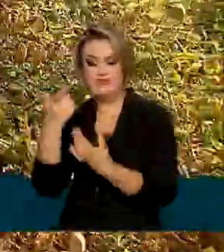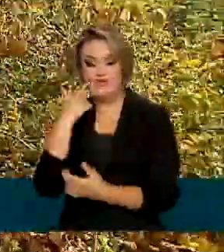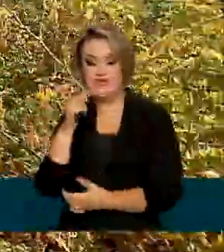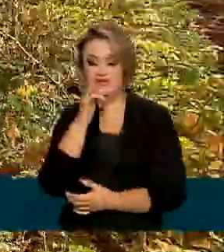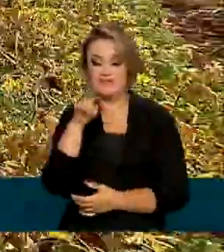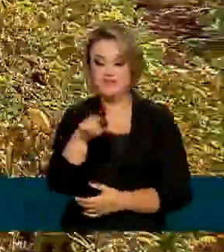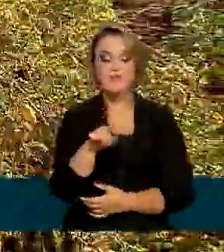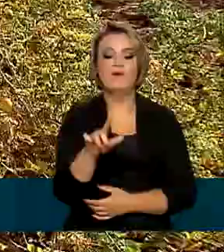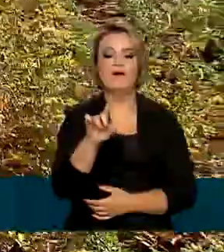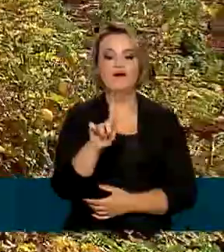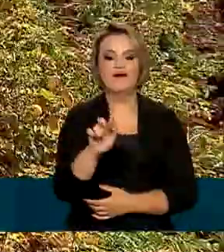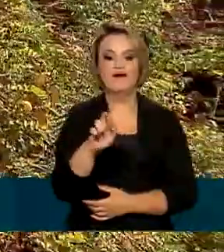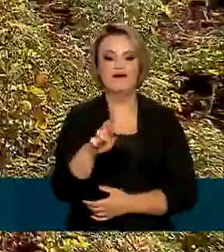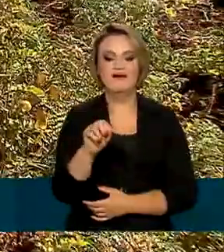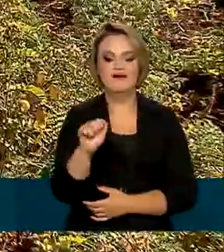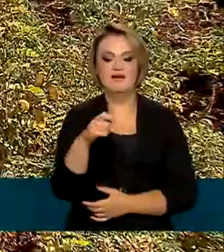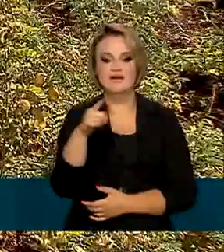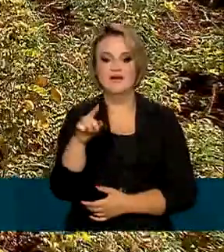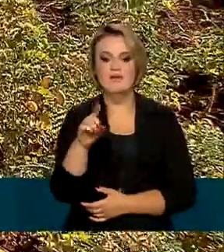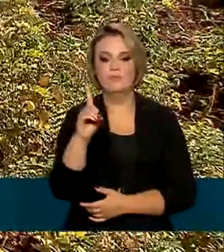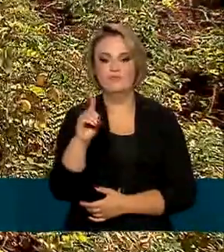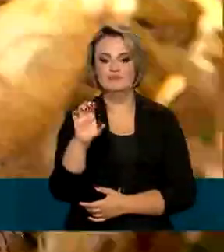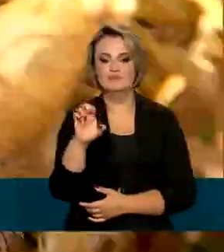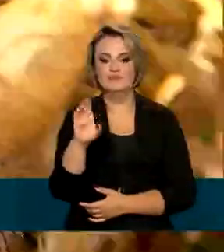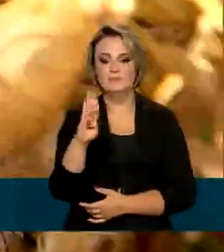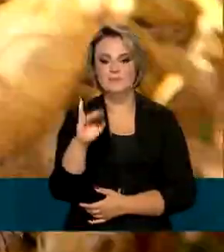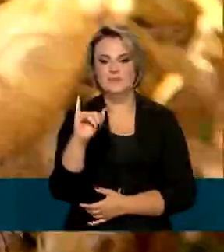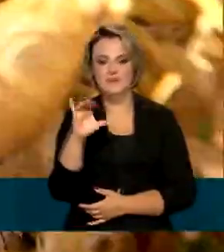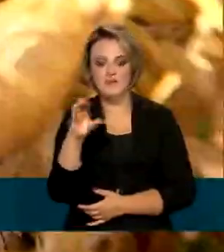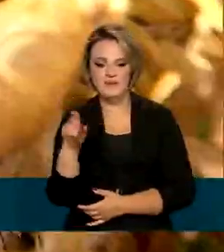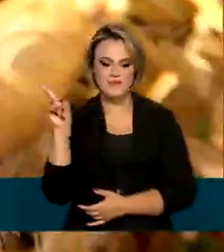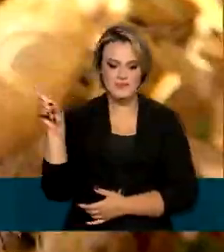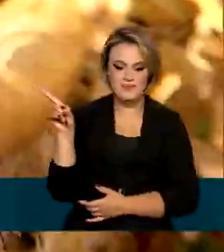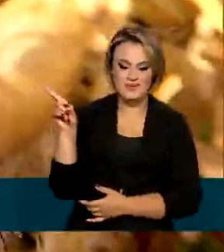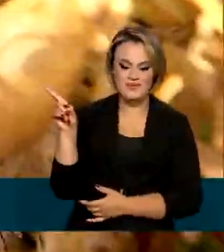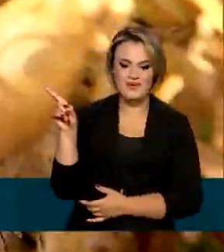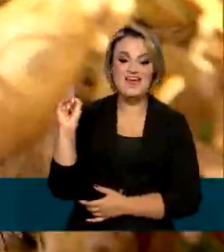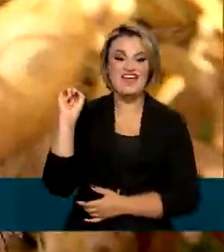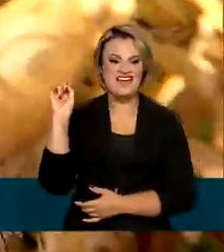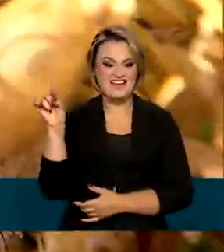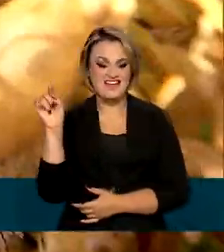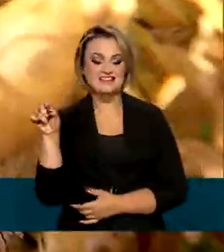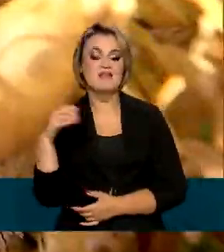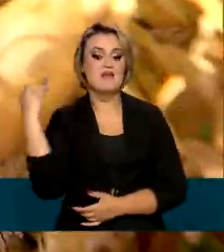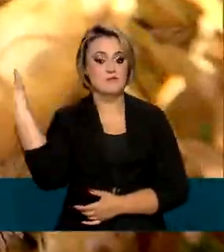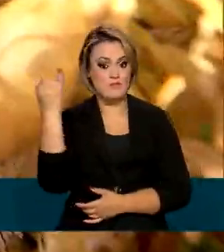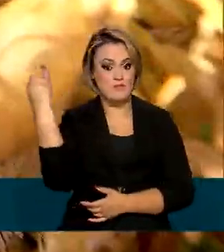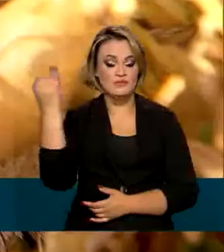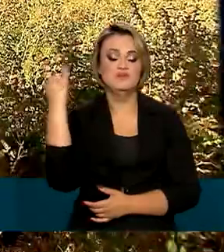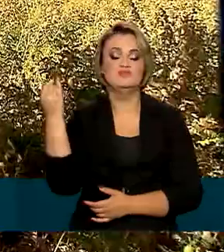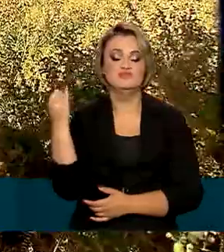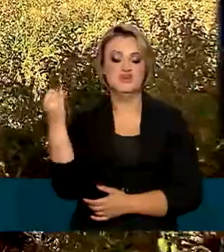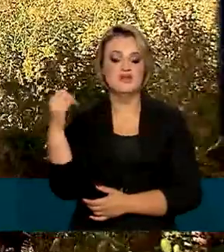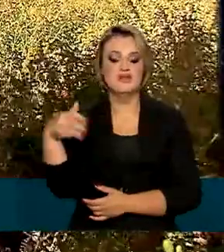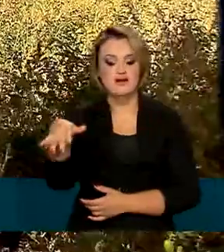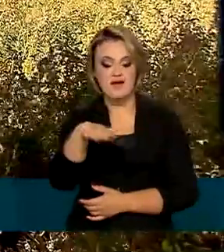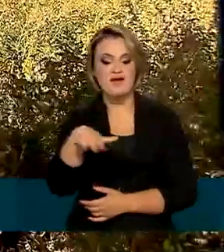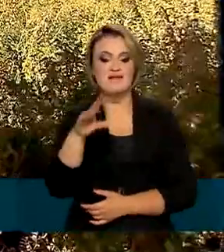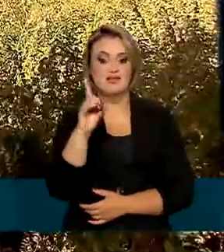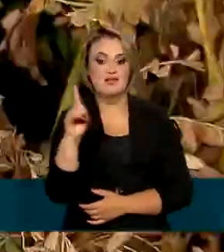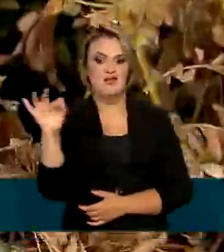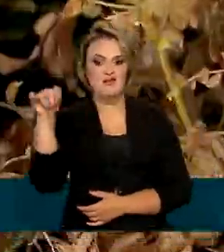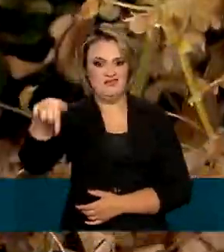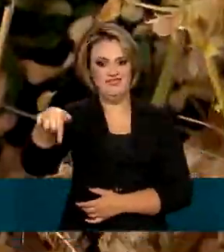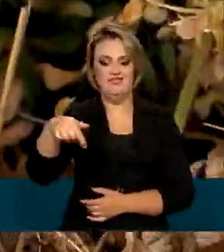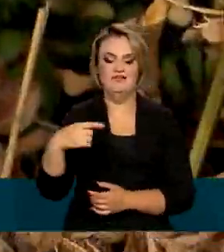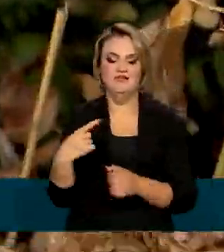é o de grão de bico, que tem espécies diferentes. A leguminosa é uma das mais importantes cultivadas no Distrito Federal.